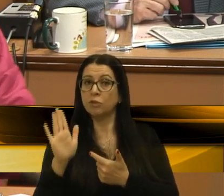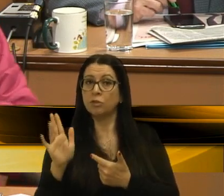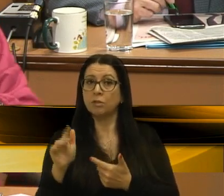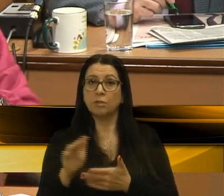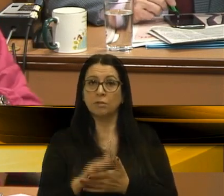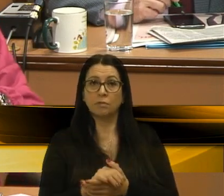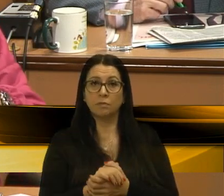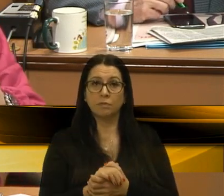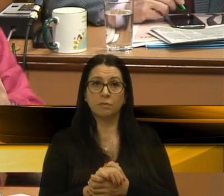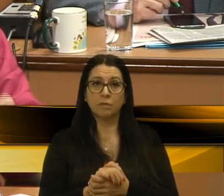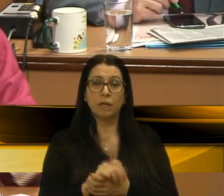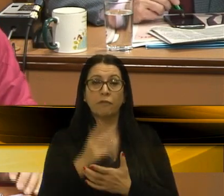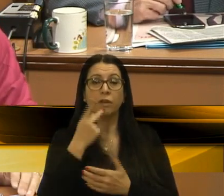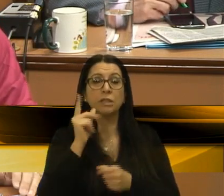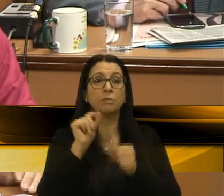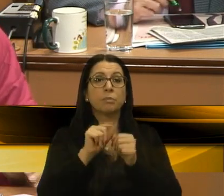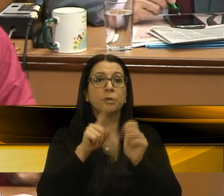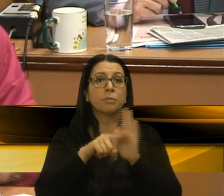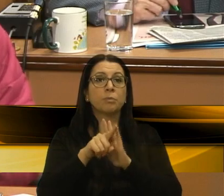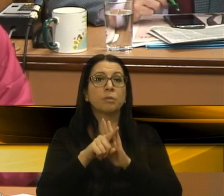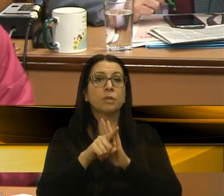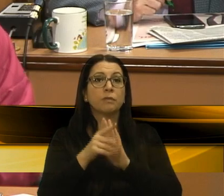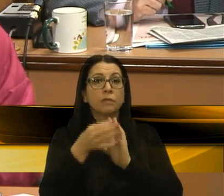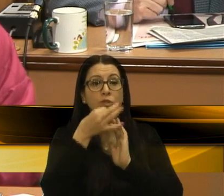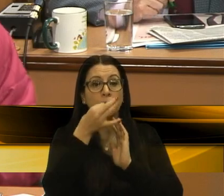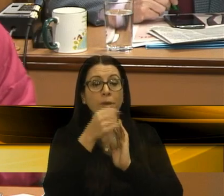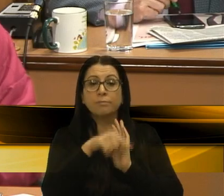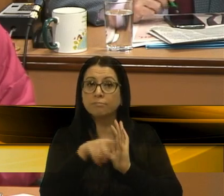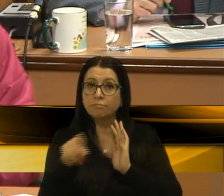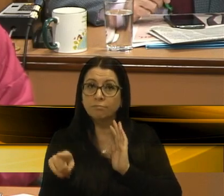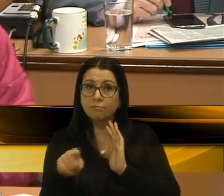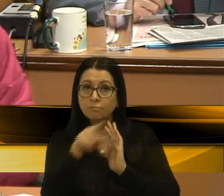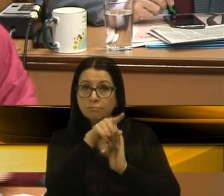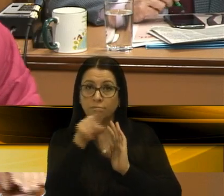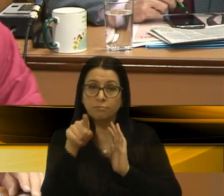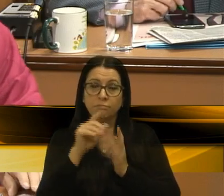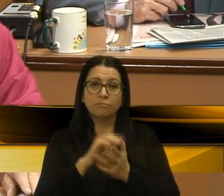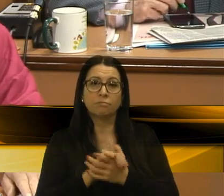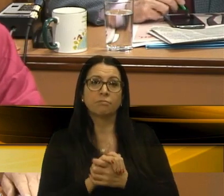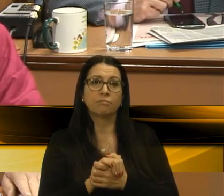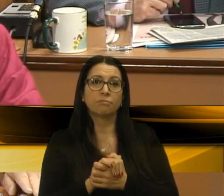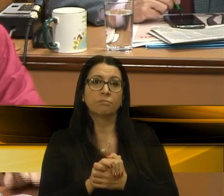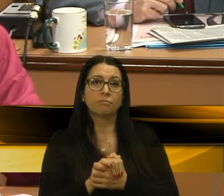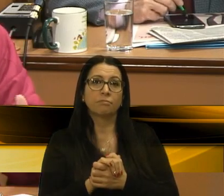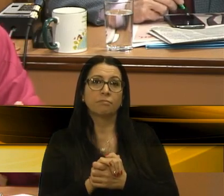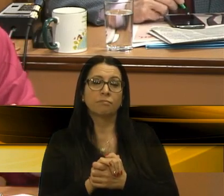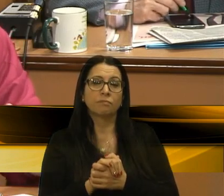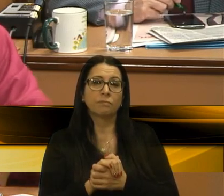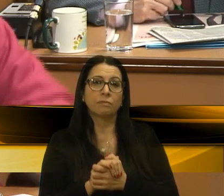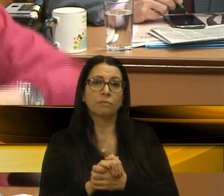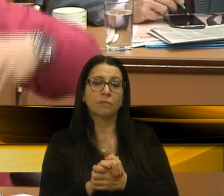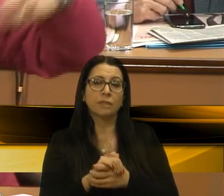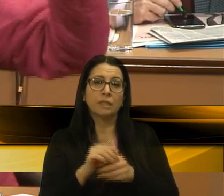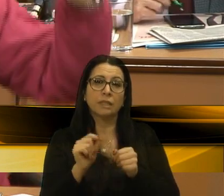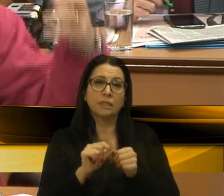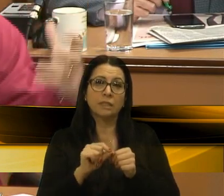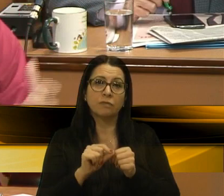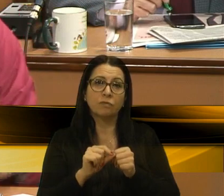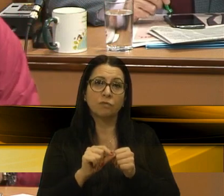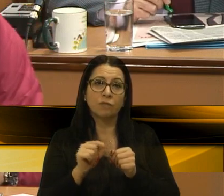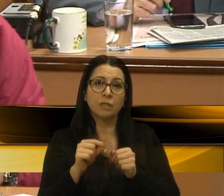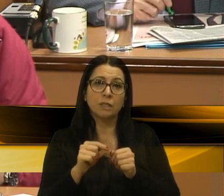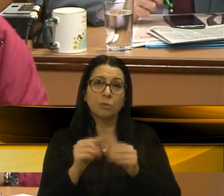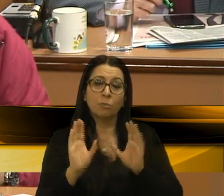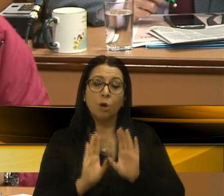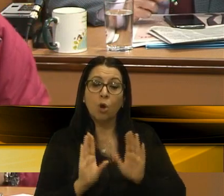não é em face a um questionamento, mas vou deixar uma sugestão à Vossa Excelência, de que se forme, de que se idealize uma